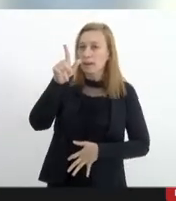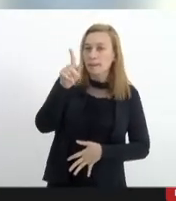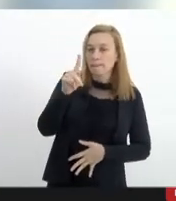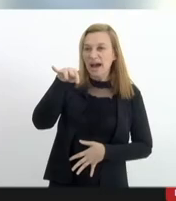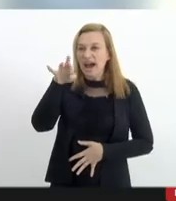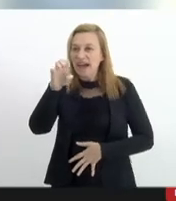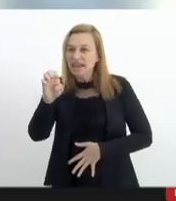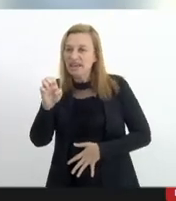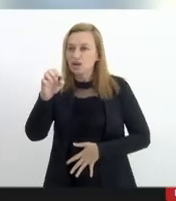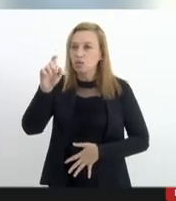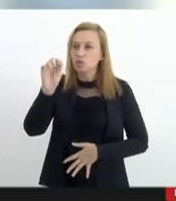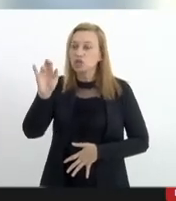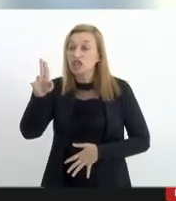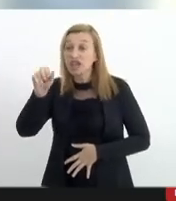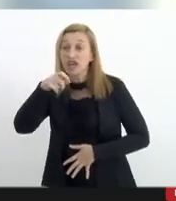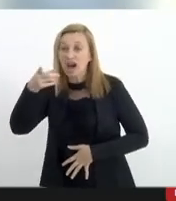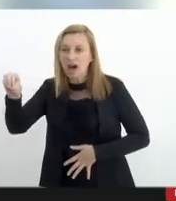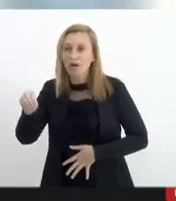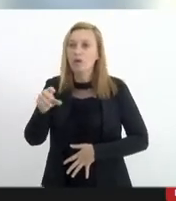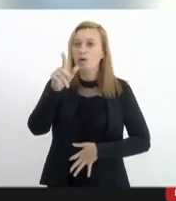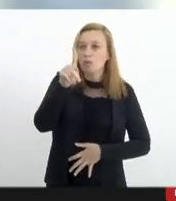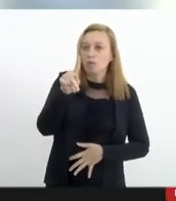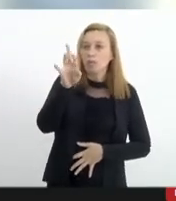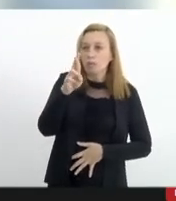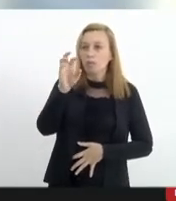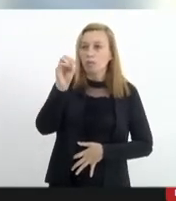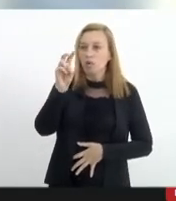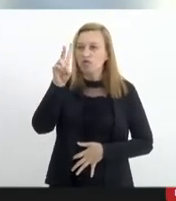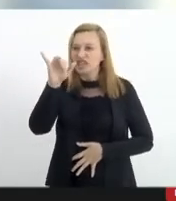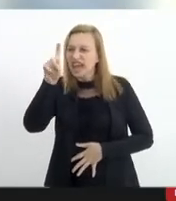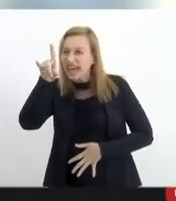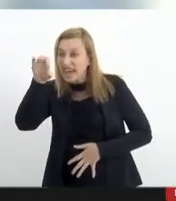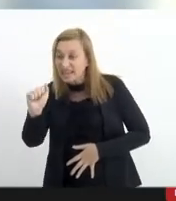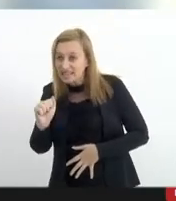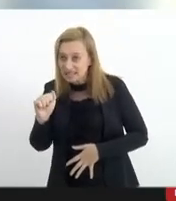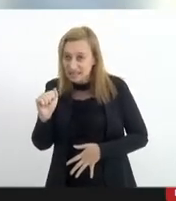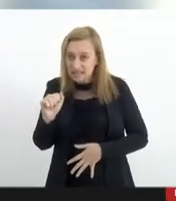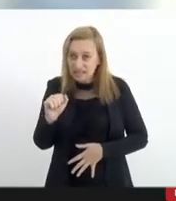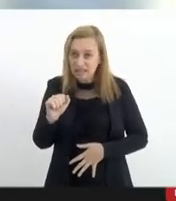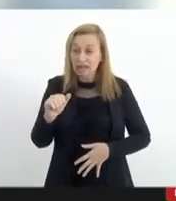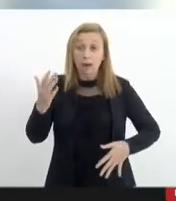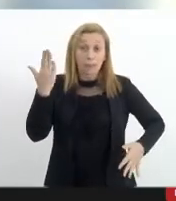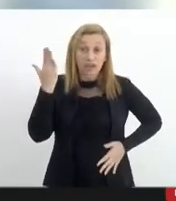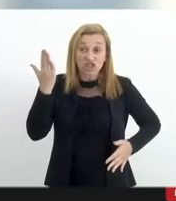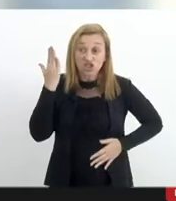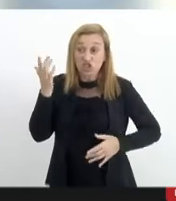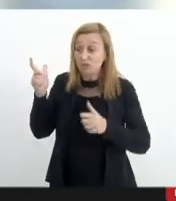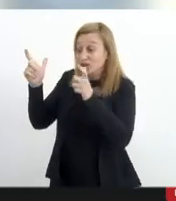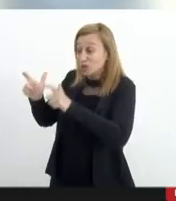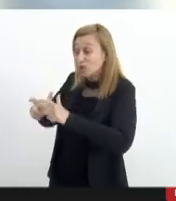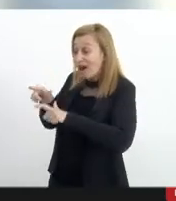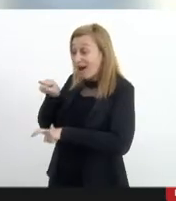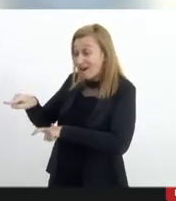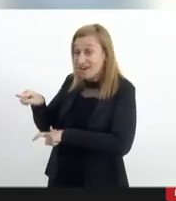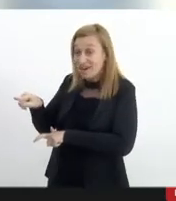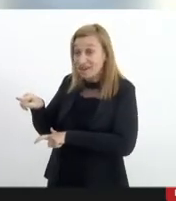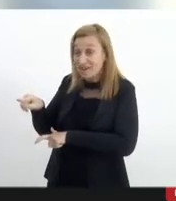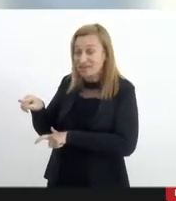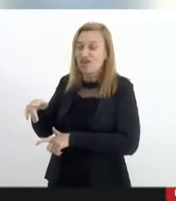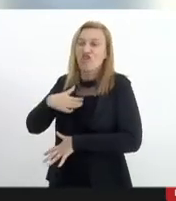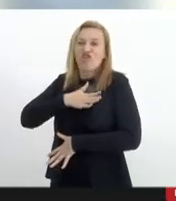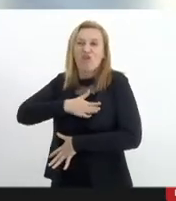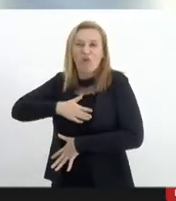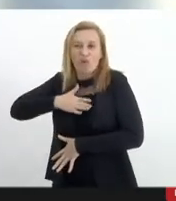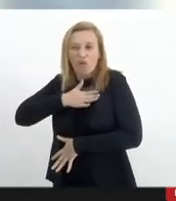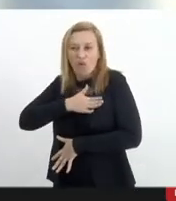mais onde Providência sobretudo os criminosos dessa facção criminosa fazem gosto